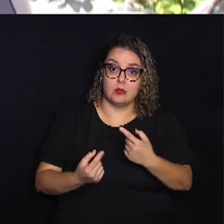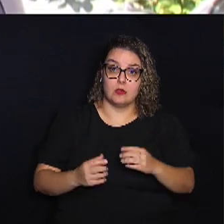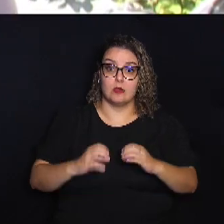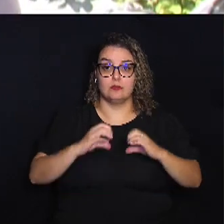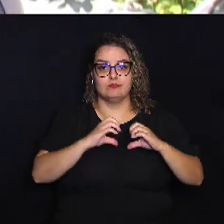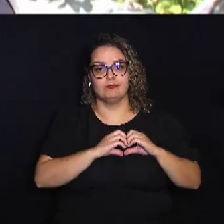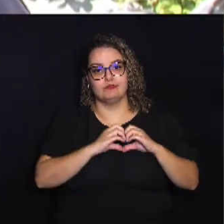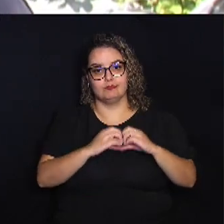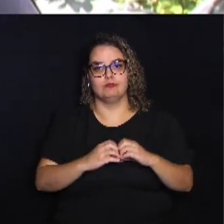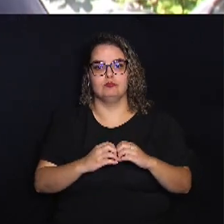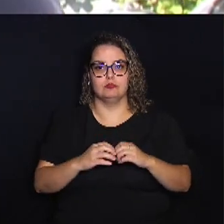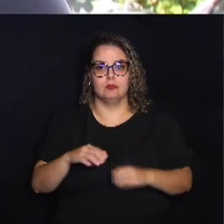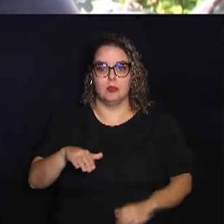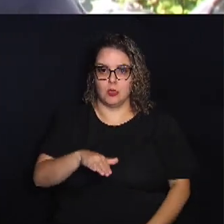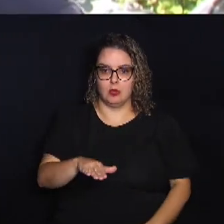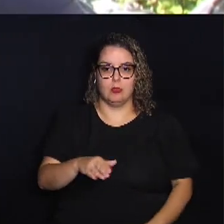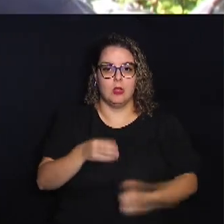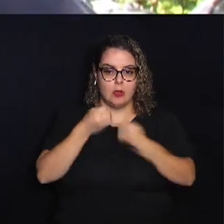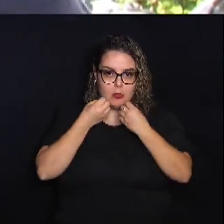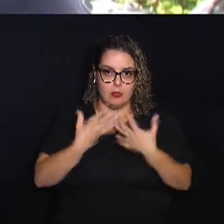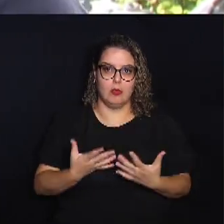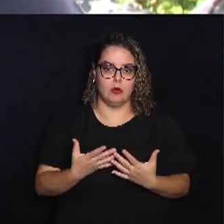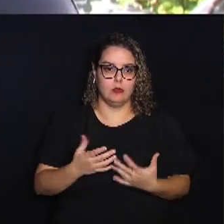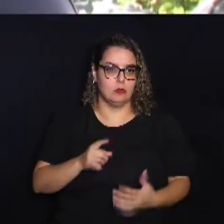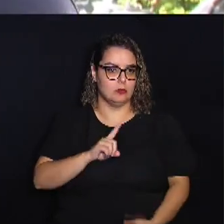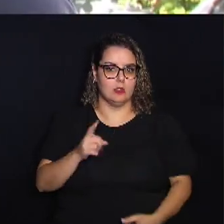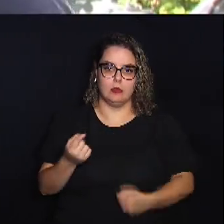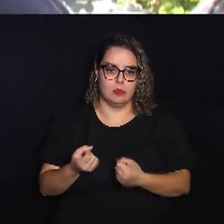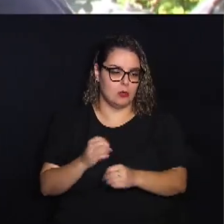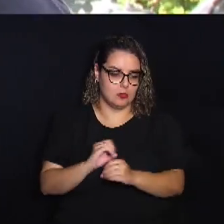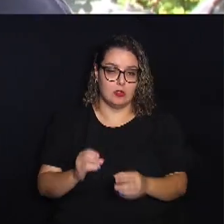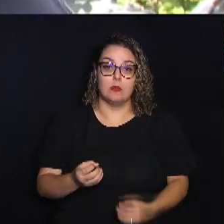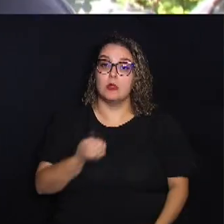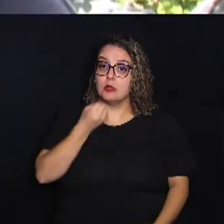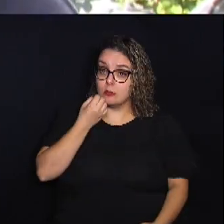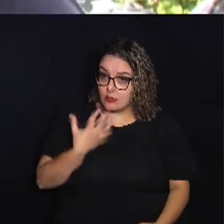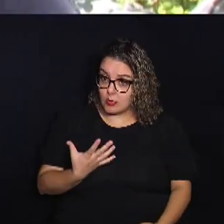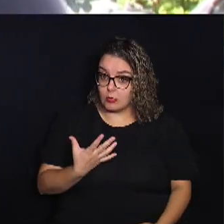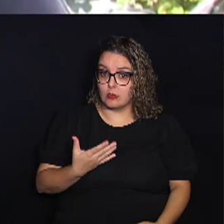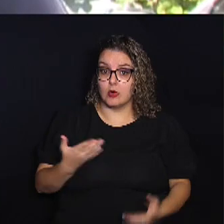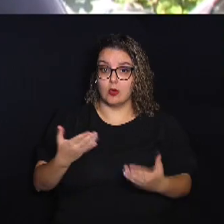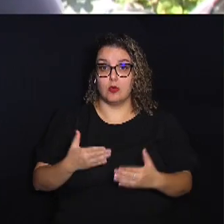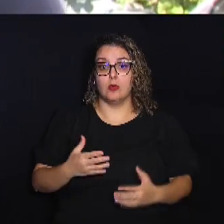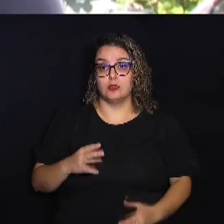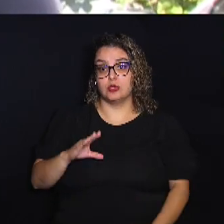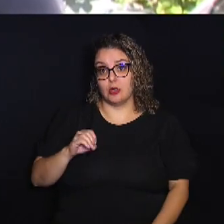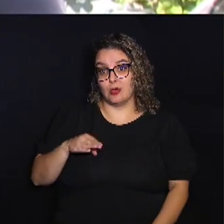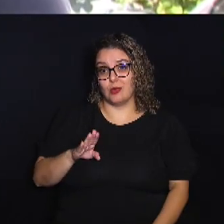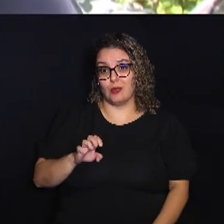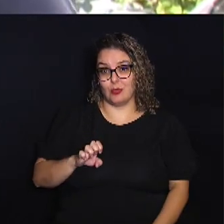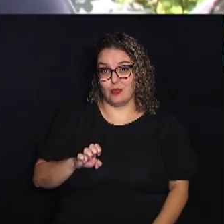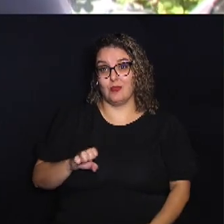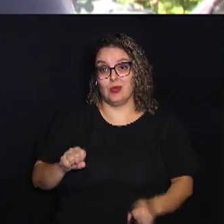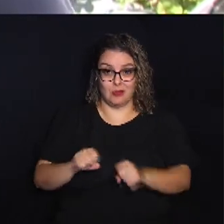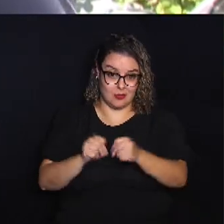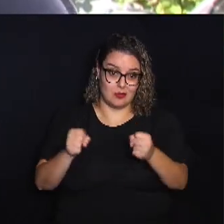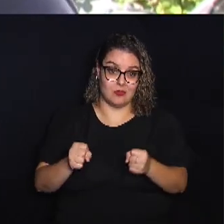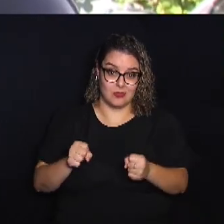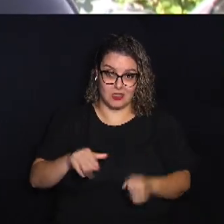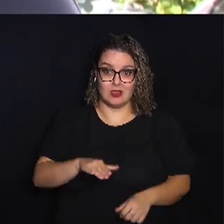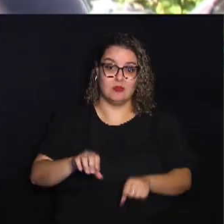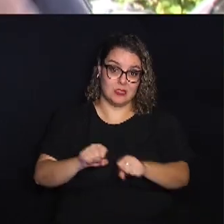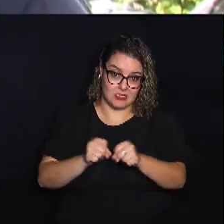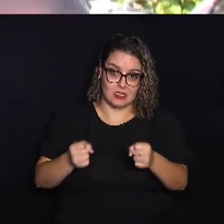doasse um carro bom para a gente A gente não pede carro zero nada Mas que esteja em bom estado Hoje a Kombi, ela se encontra quebrada Está andando, mas está